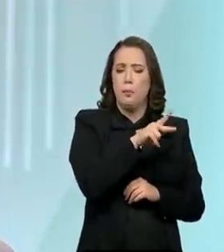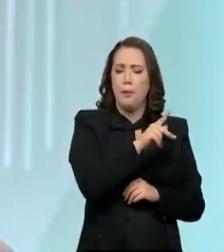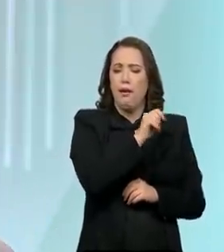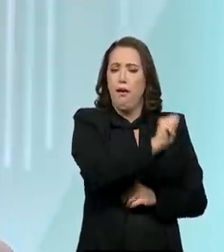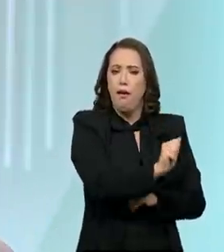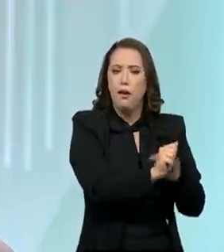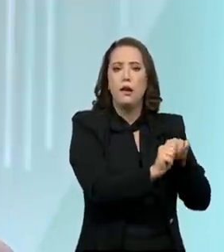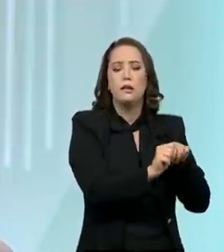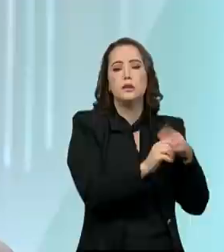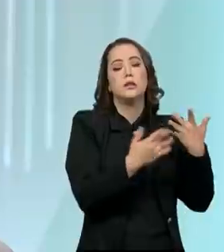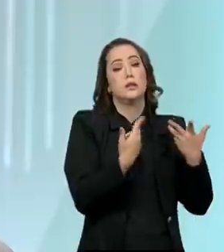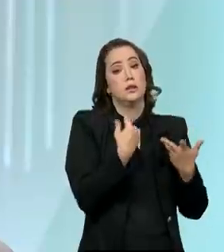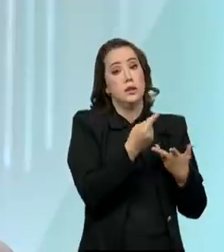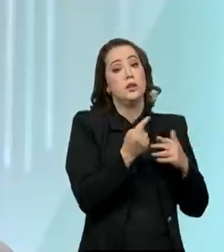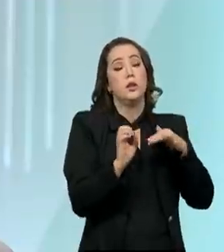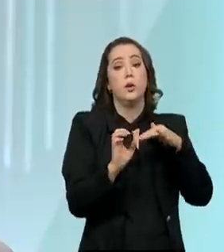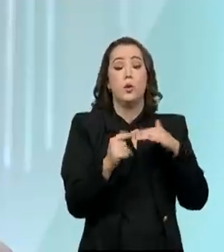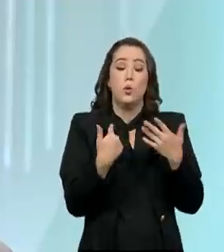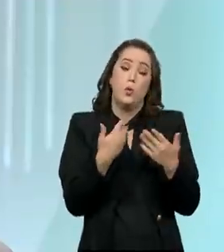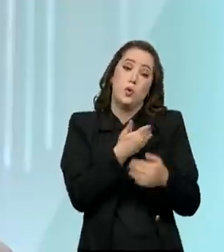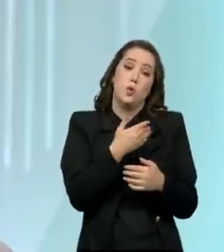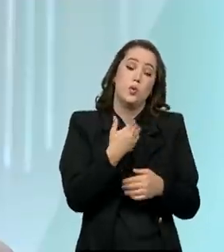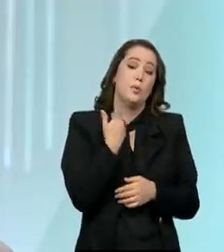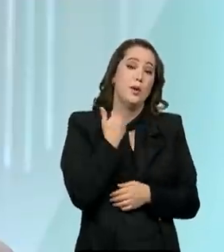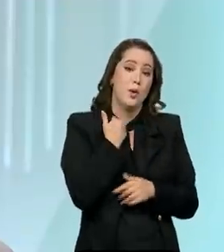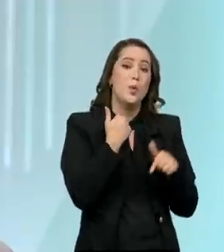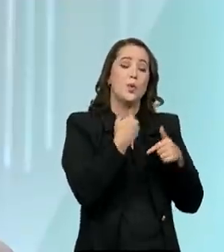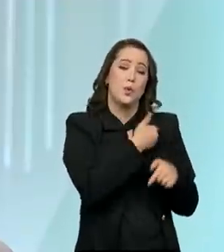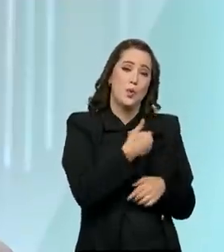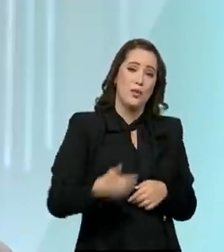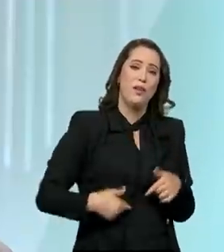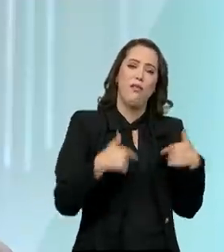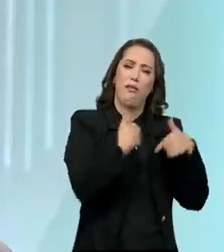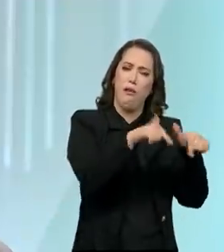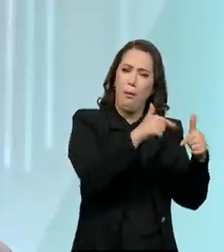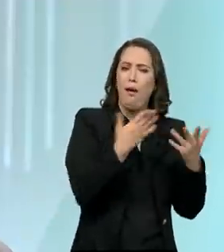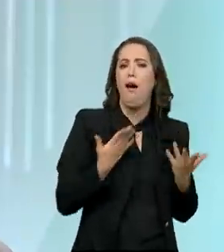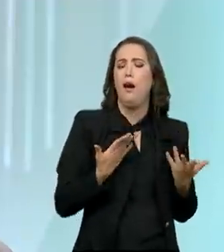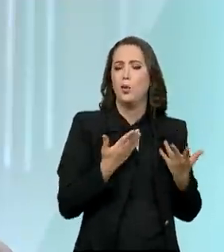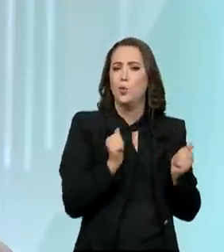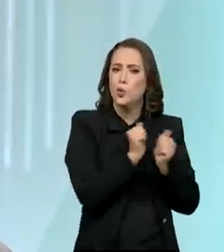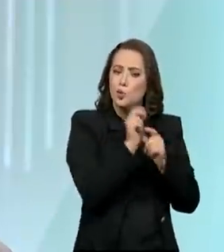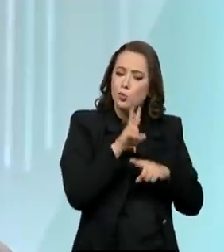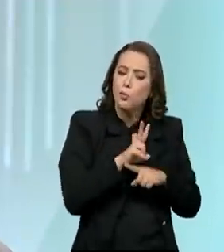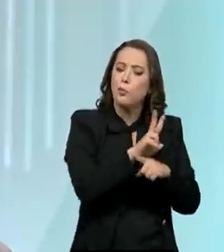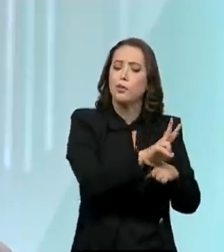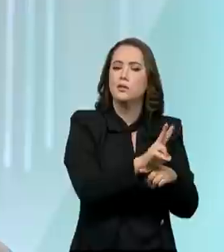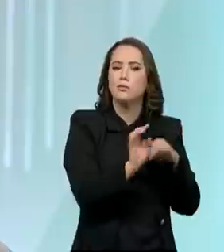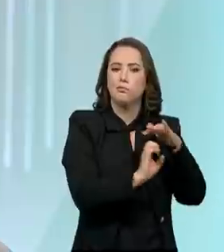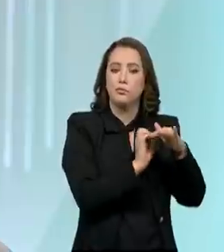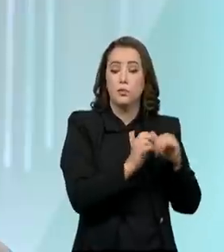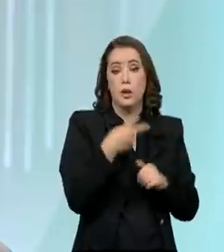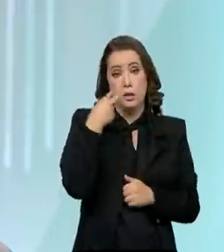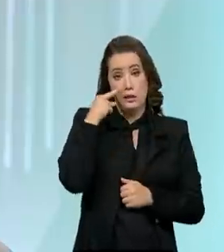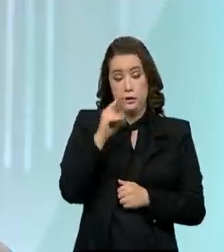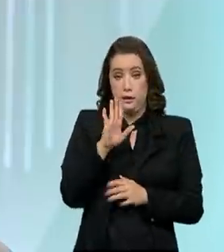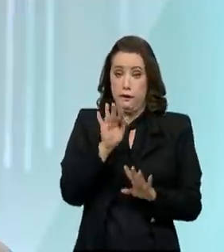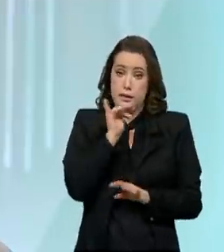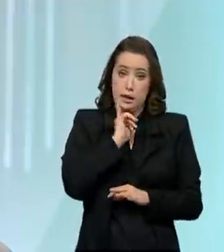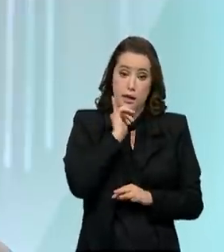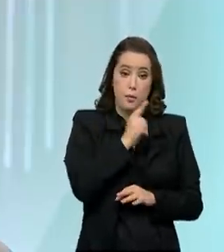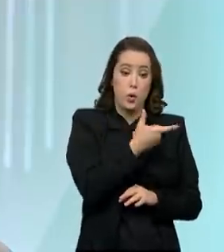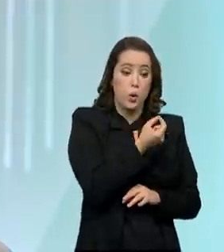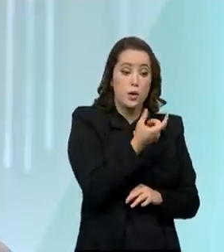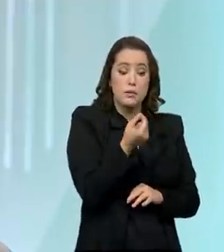operaram, e o sistema privado financeiro também fez a sua parte. Então, se você pega o ano de 2020, que foi um ano de crise, foi o ano na